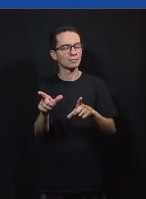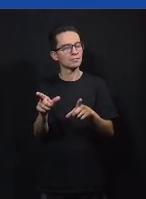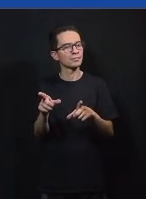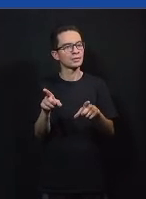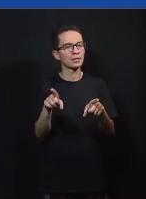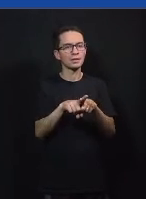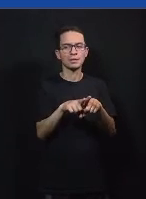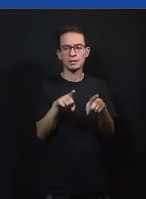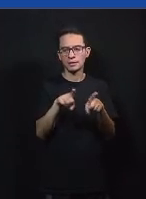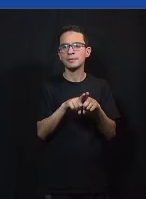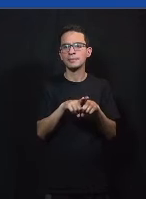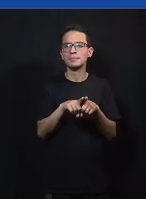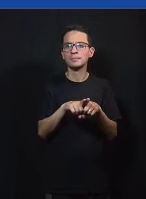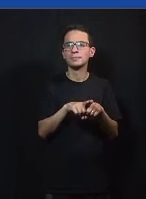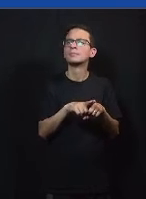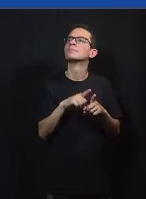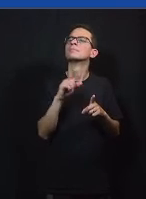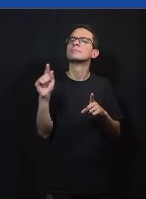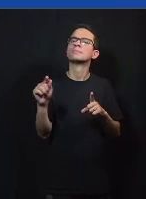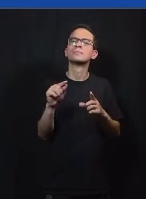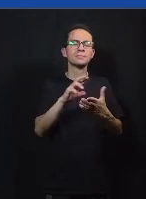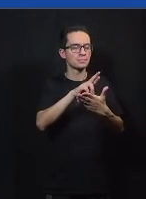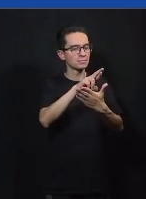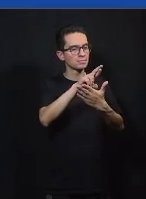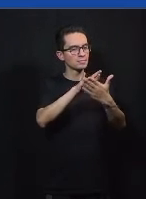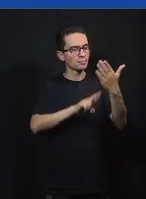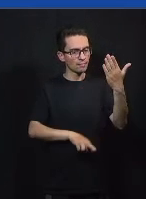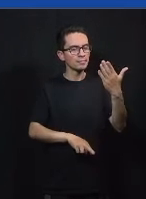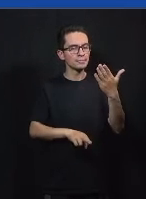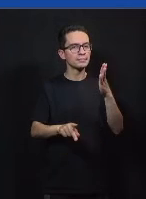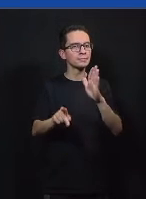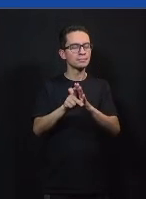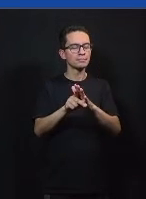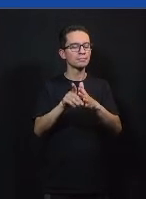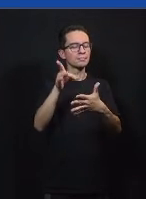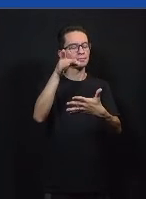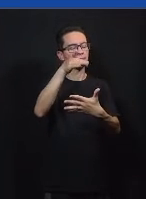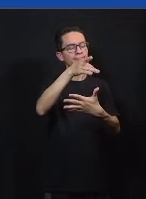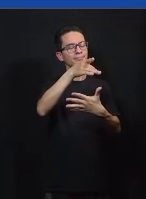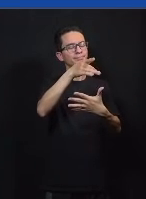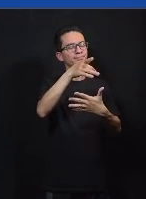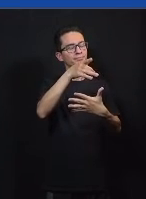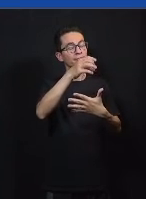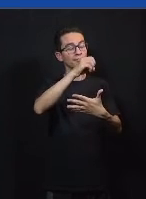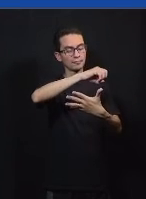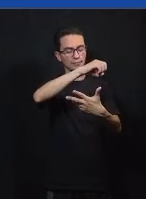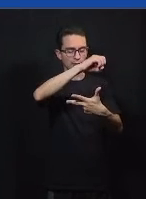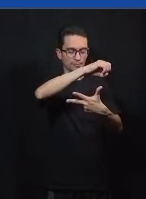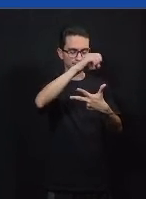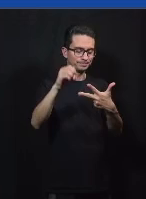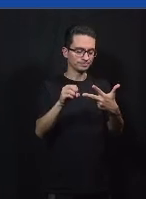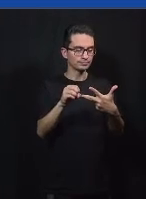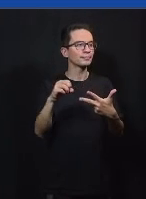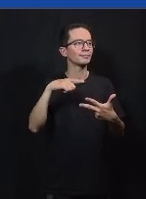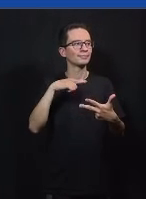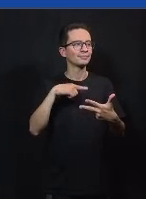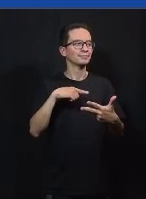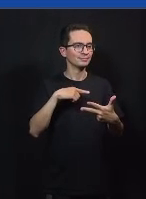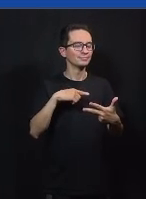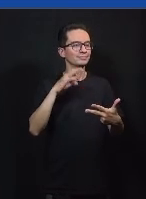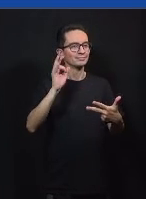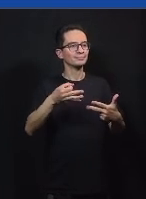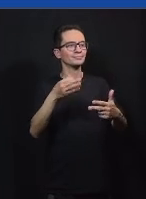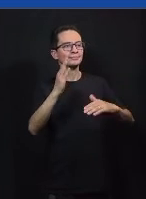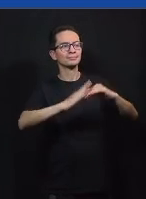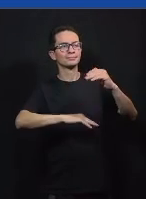exemplo eles queriam se tornar melhor para fazer redação do Enem então essa habilidade de argumentação de estruturação de pesquisa e tal era bastante prática